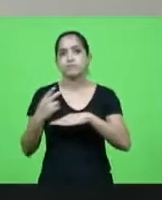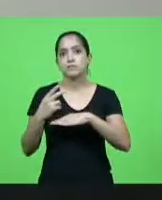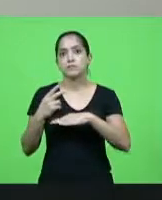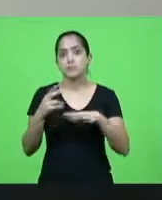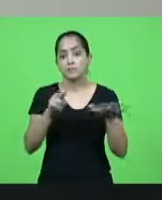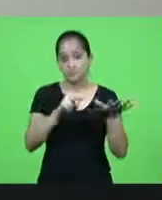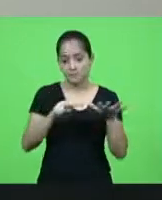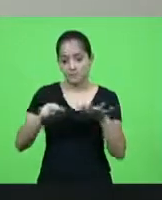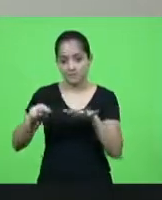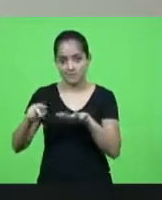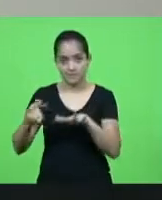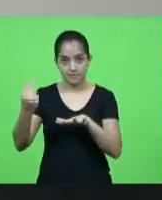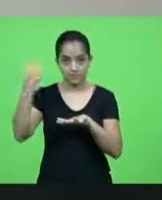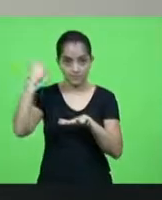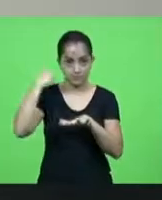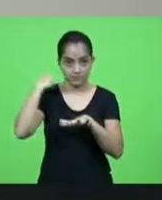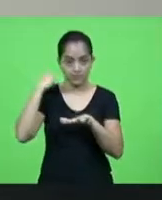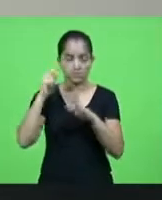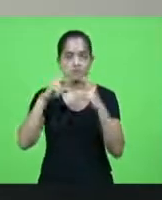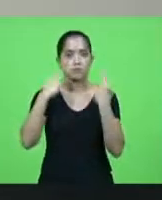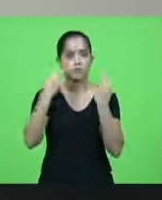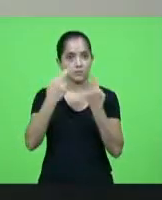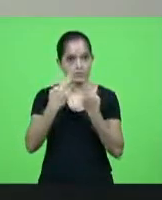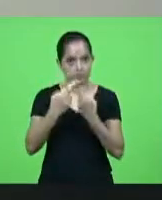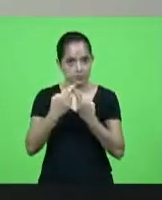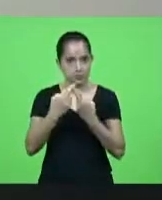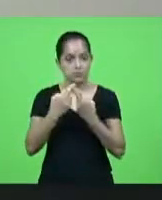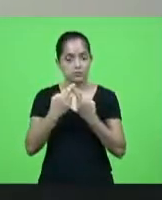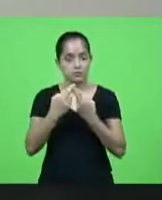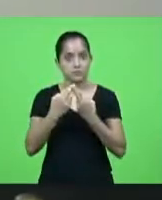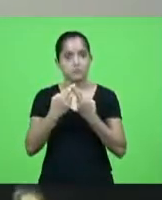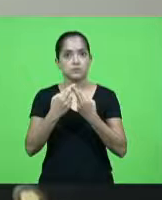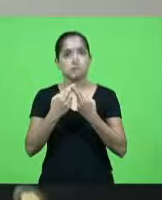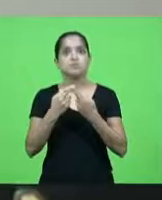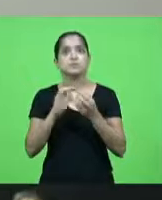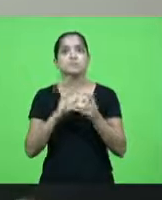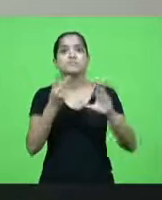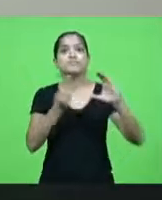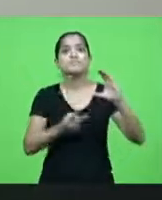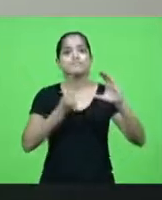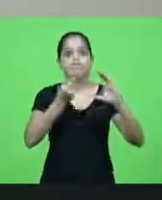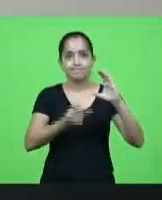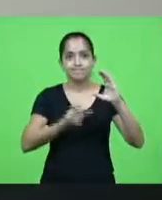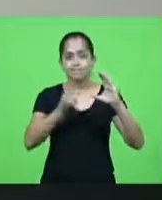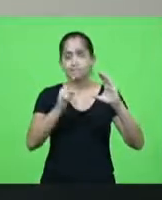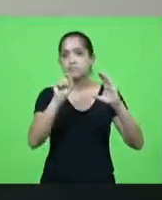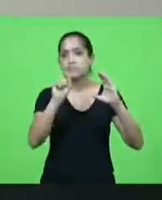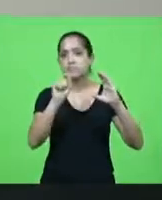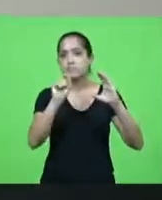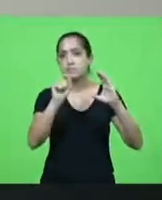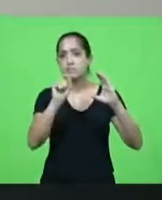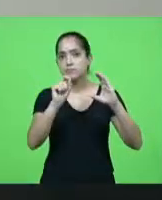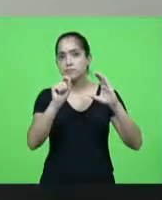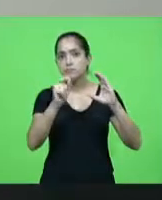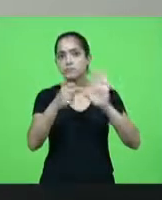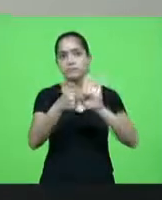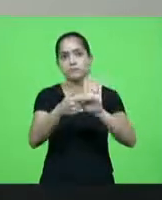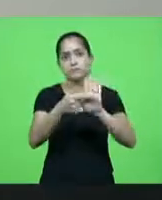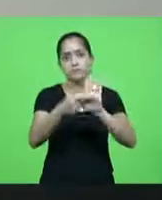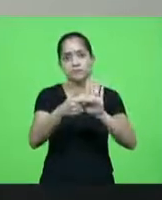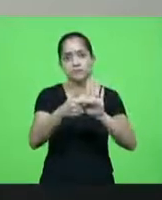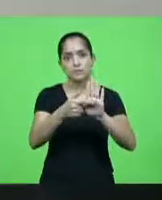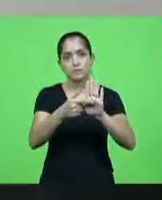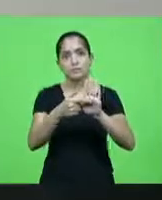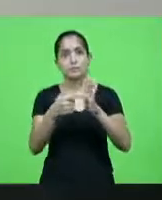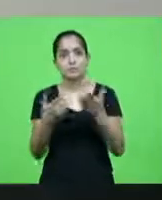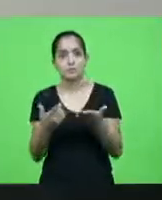semana passada uma reunião na Câmara de Vereadores e lá foi passado alguns panoramas e para que a possa